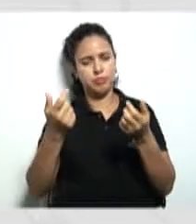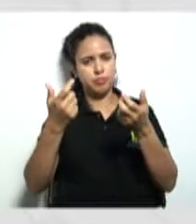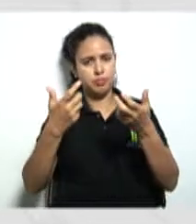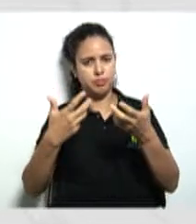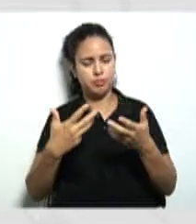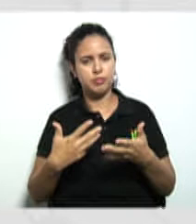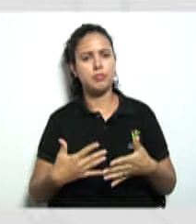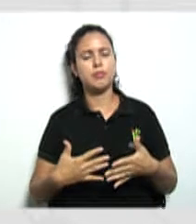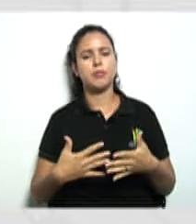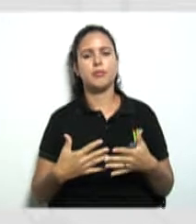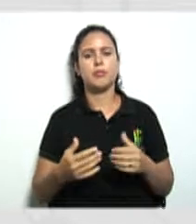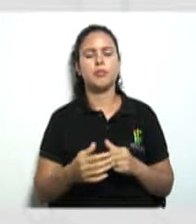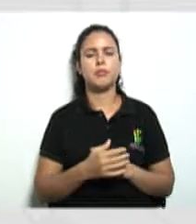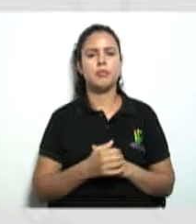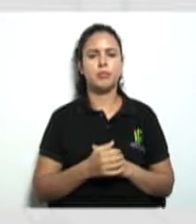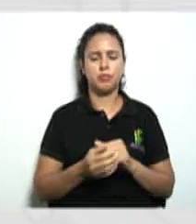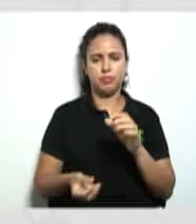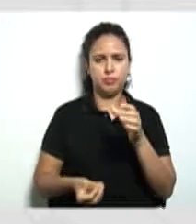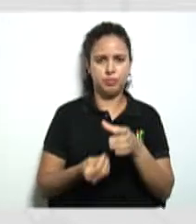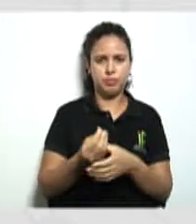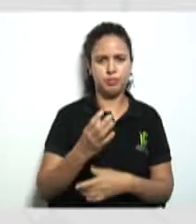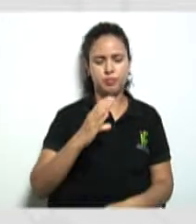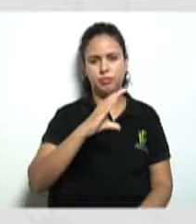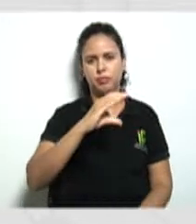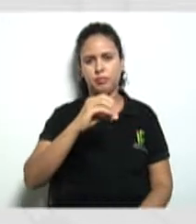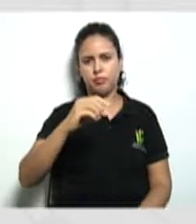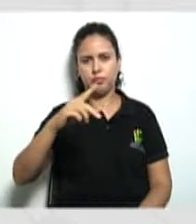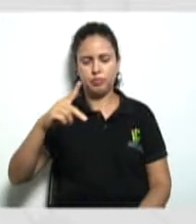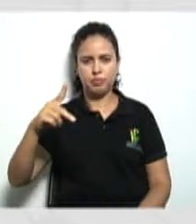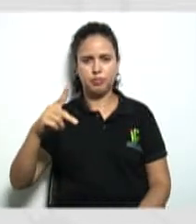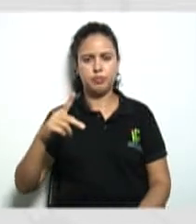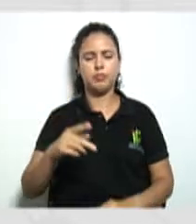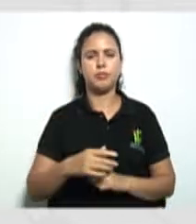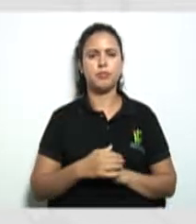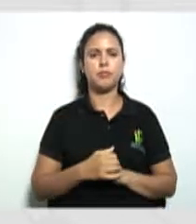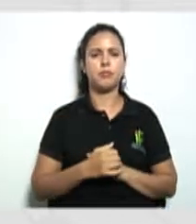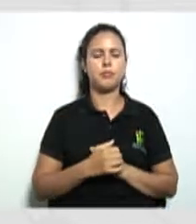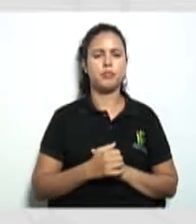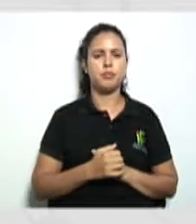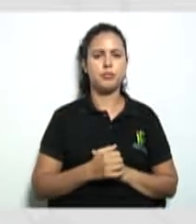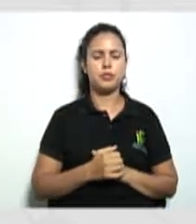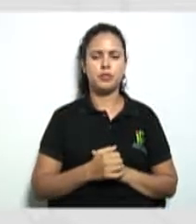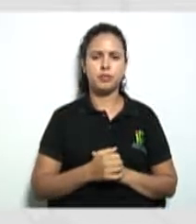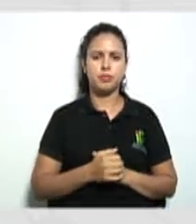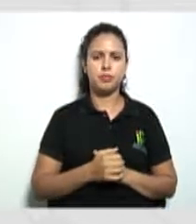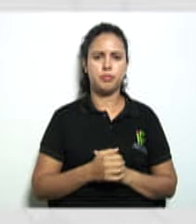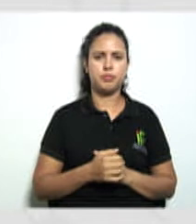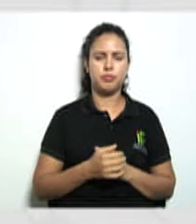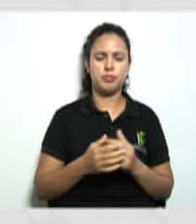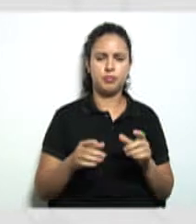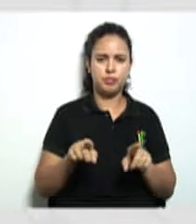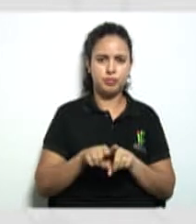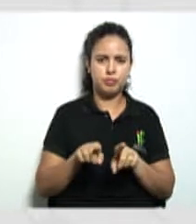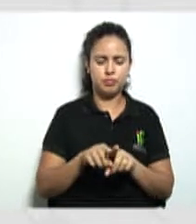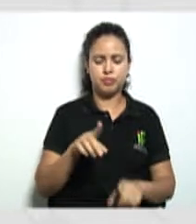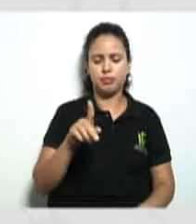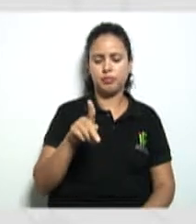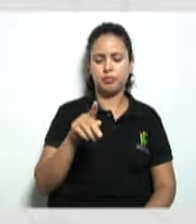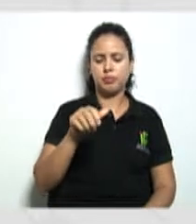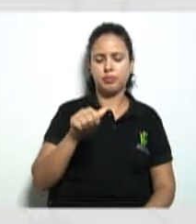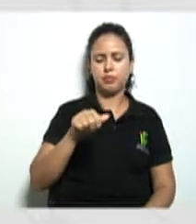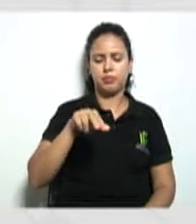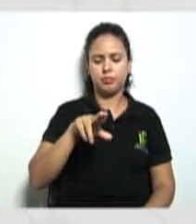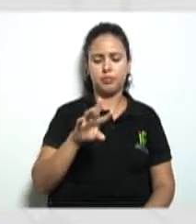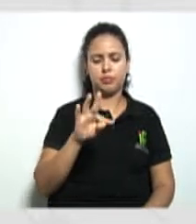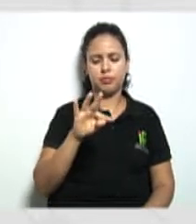procedimento para a constituição da cooperativa o que seria aqui quando ele fala a pauta da assembleia geral o que deve ser discutido